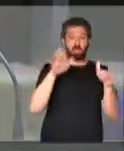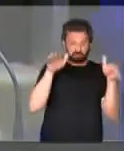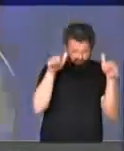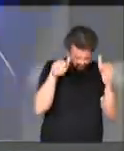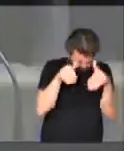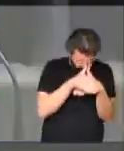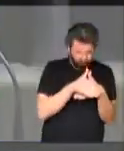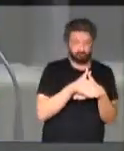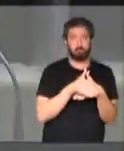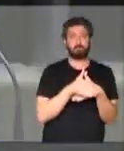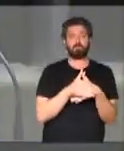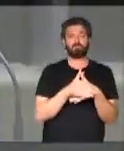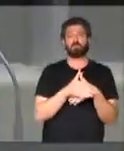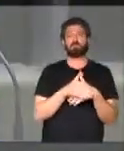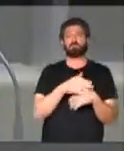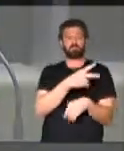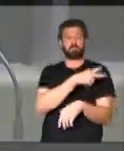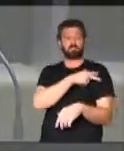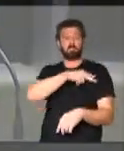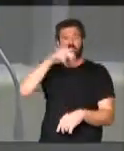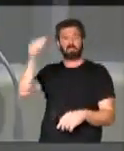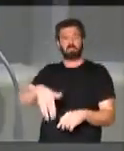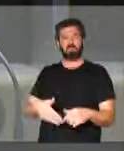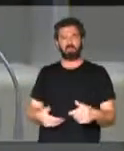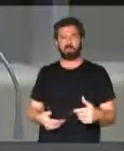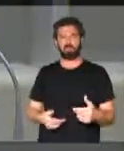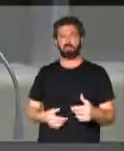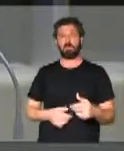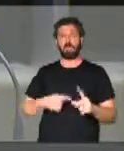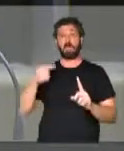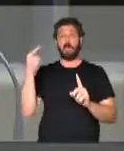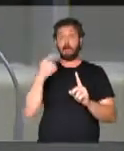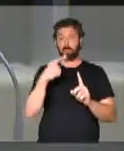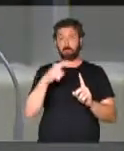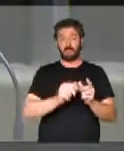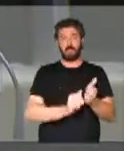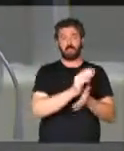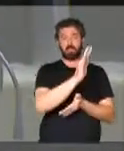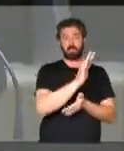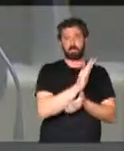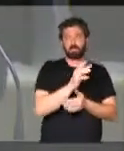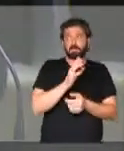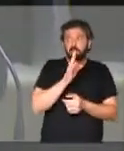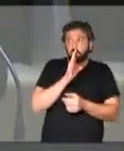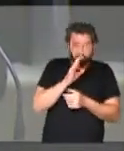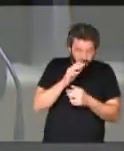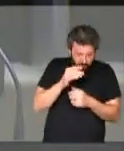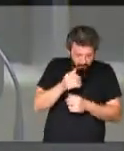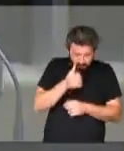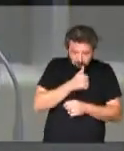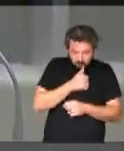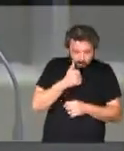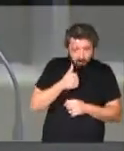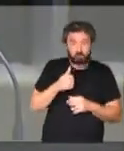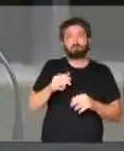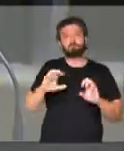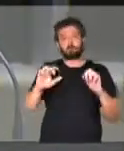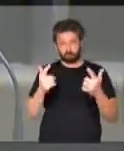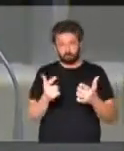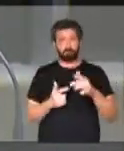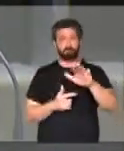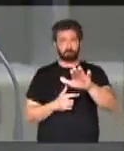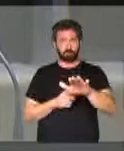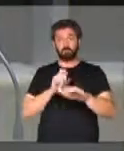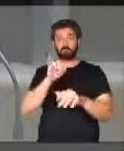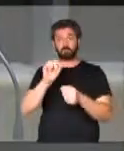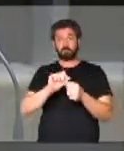mando de um chefete que, muitas vezes, ameaça com demissão. É claro que essa situação,